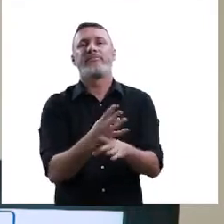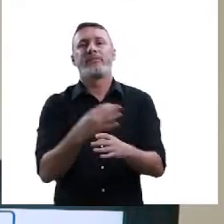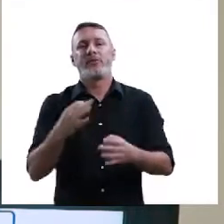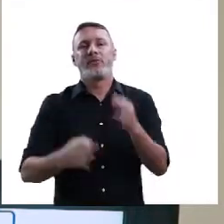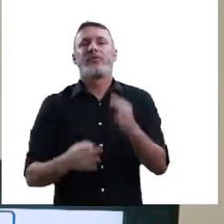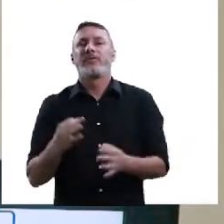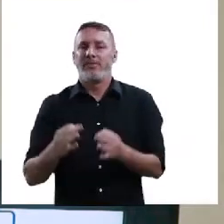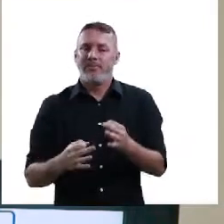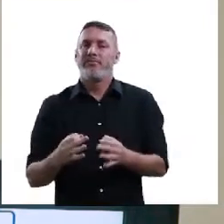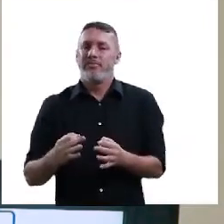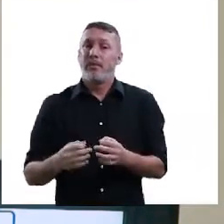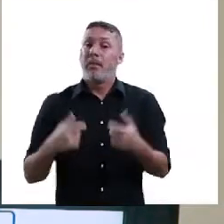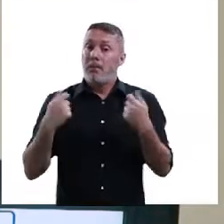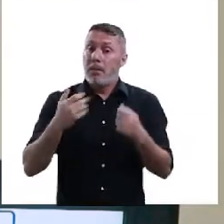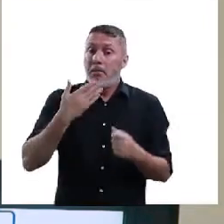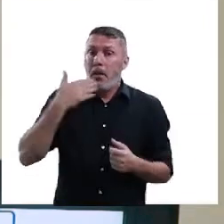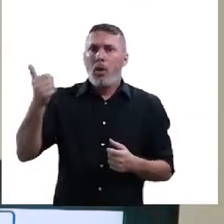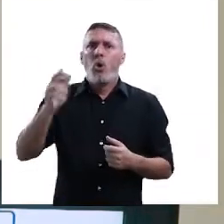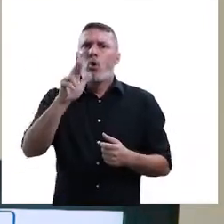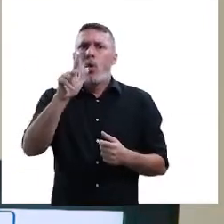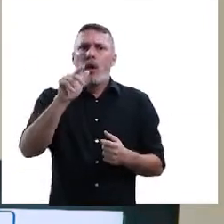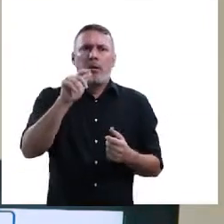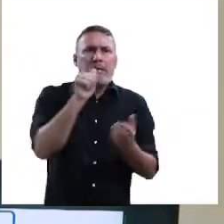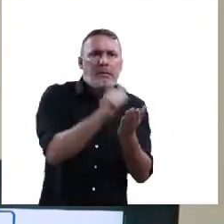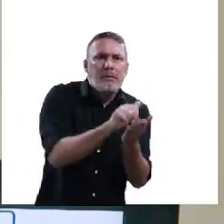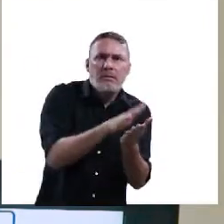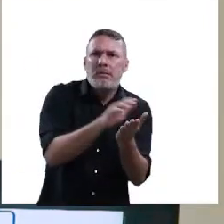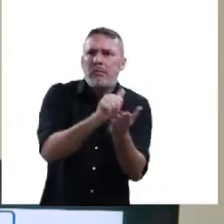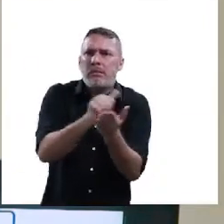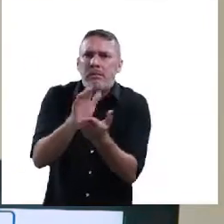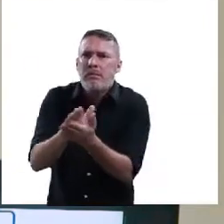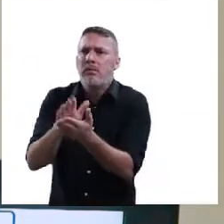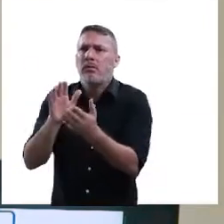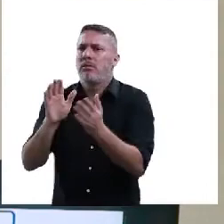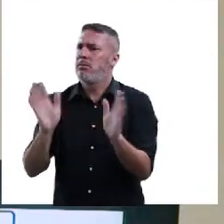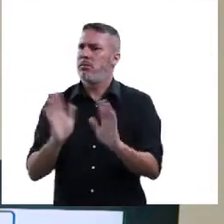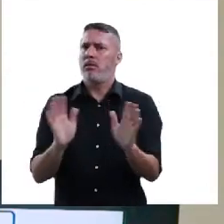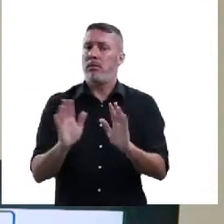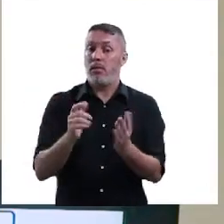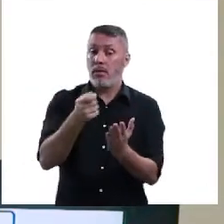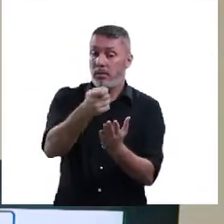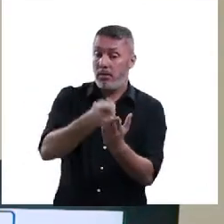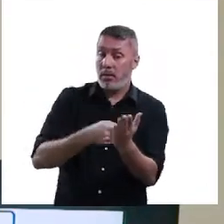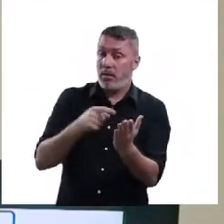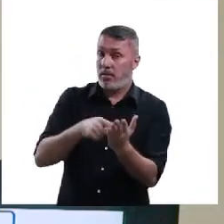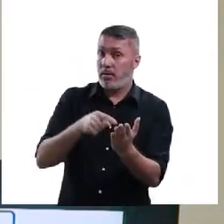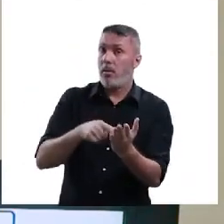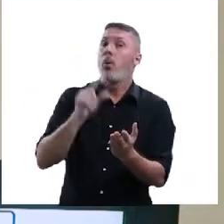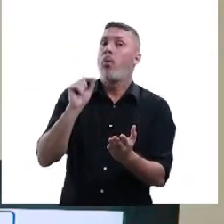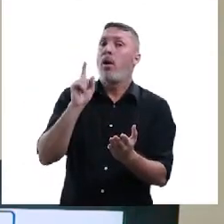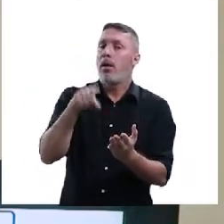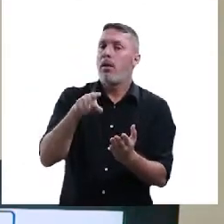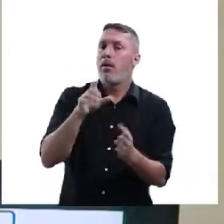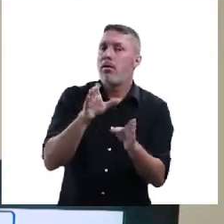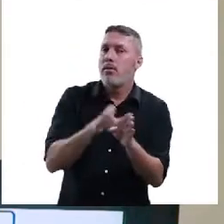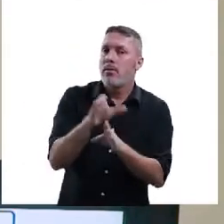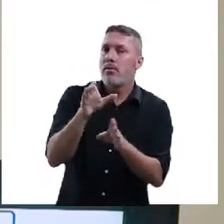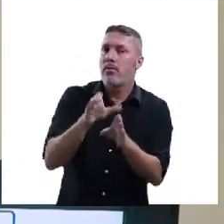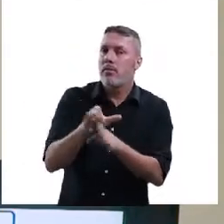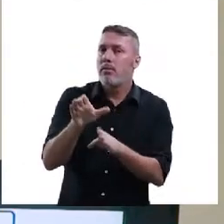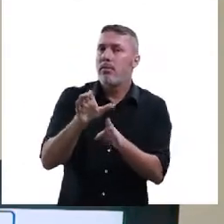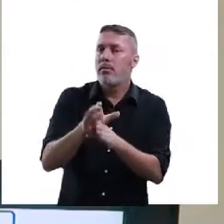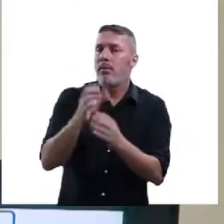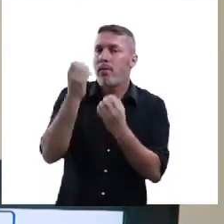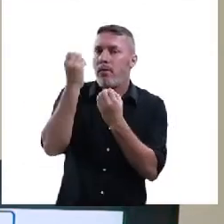melhorar isso aí. Gente, lembrando que o nosso foco não é punir. O nosso foco não é punir. Na redação, trabalhe com